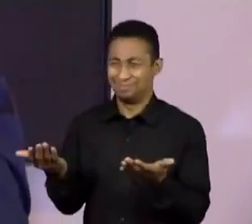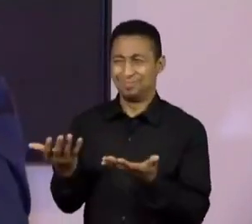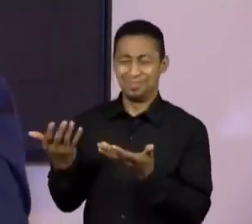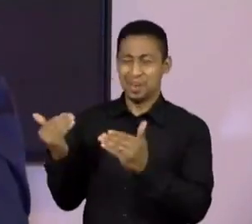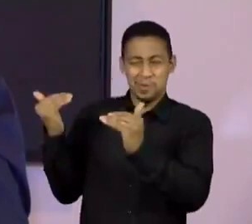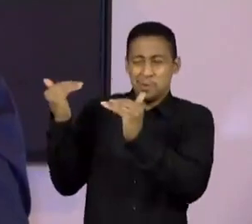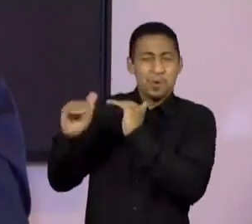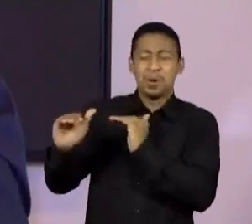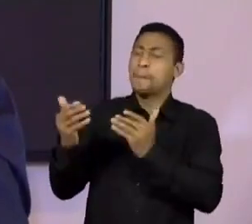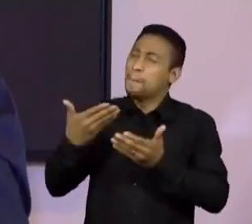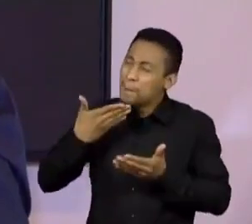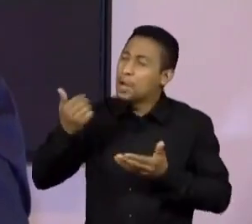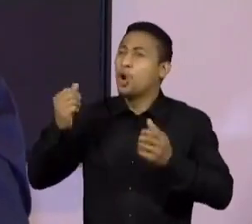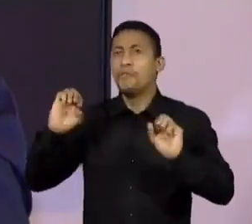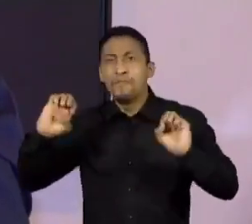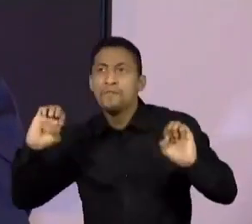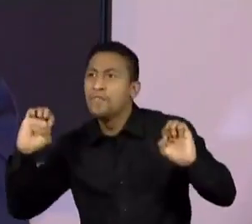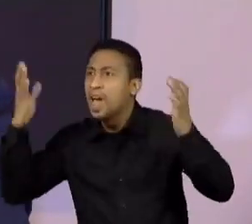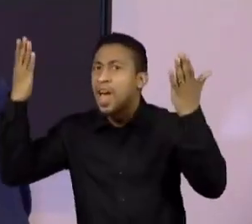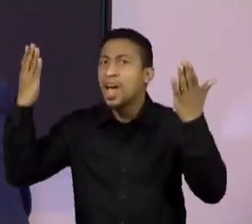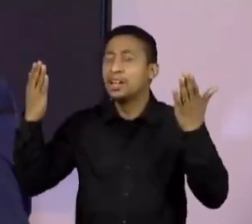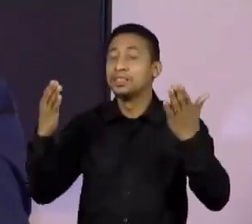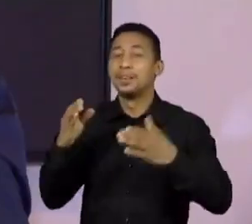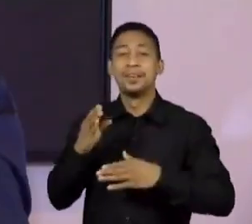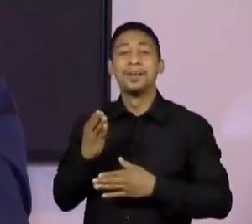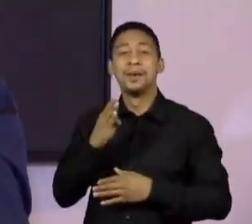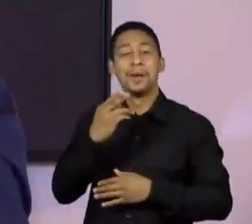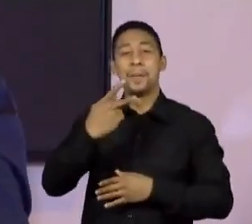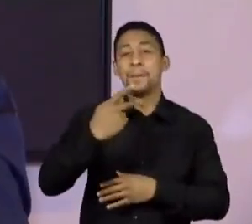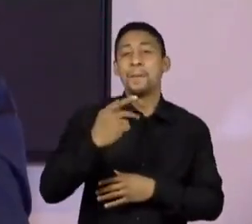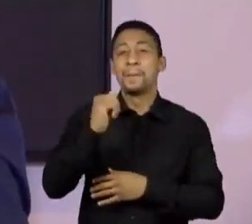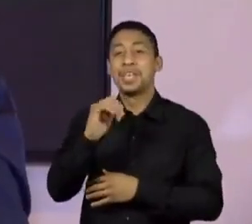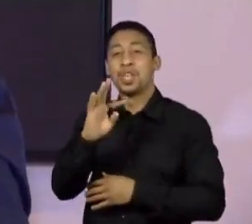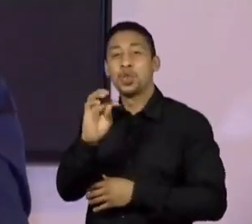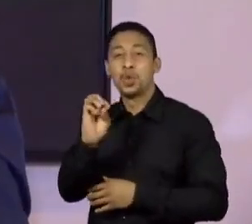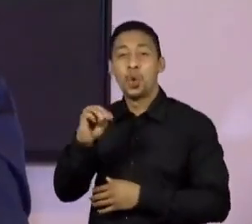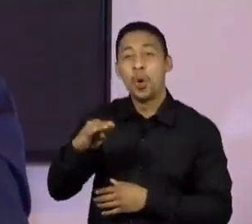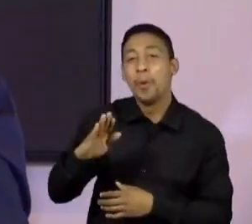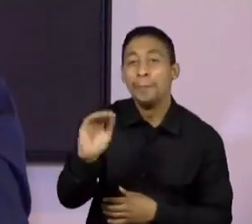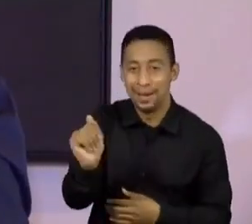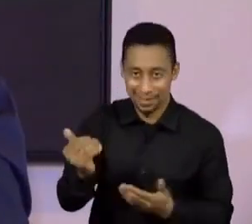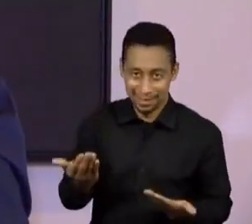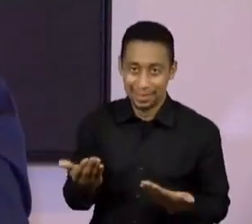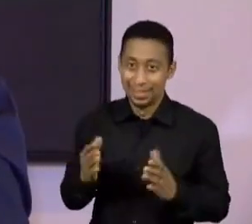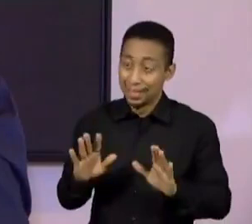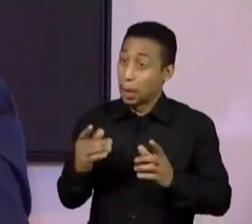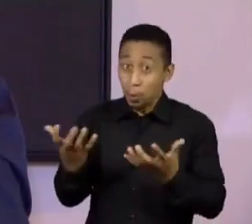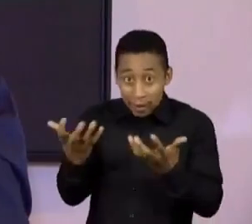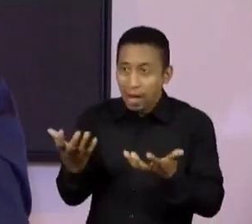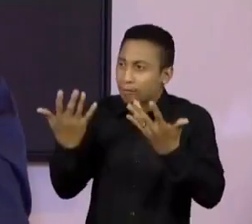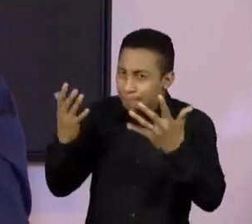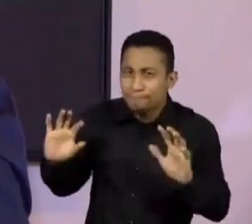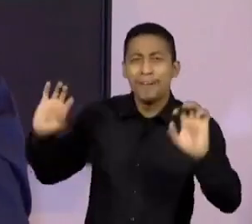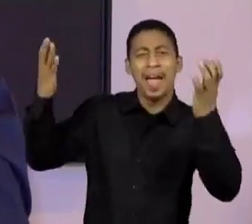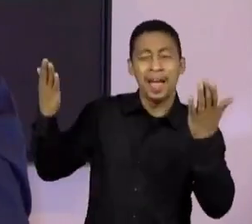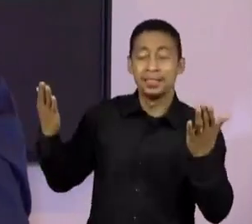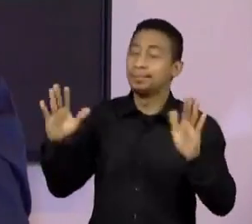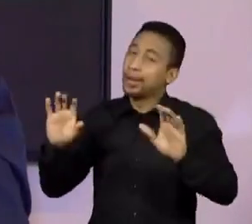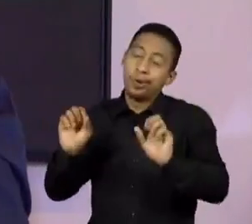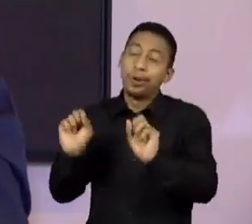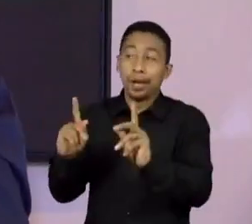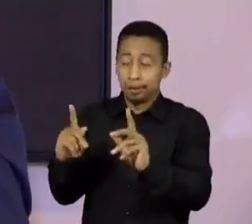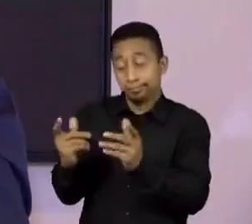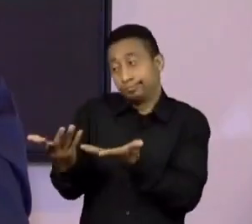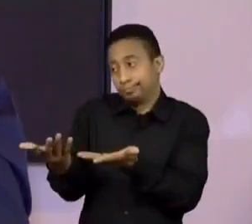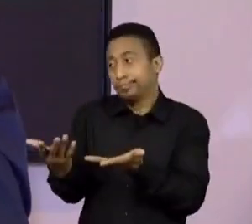mais que é a festa da pitomba e tal... mas acabei que eu fiz o samba e... é